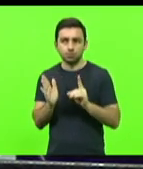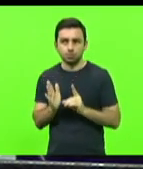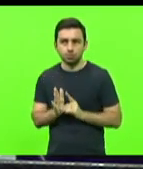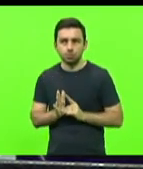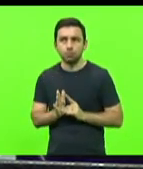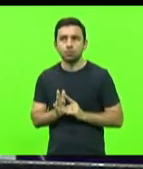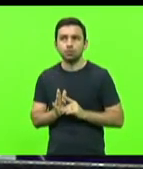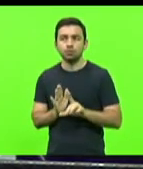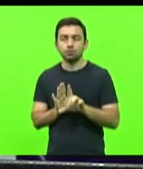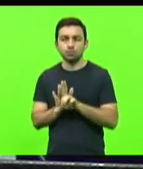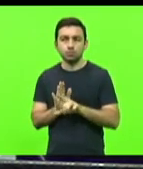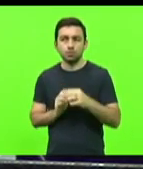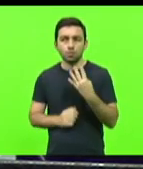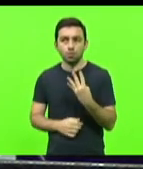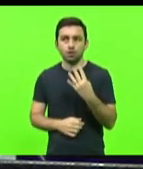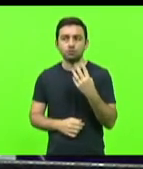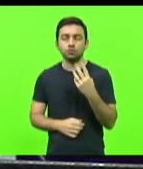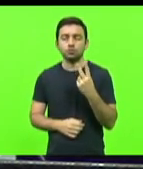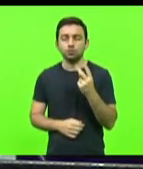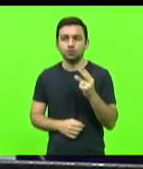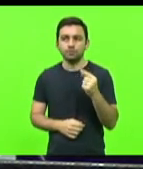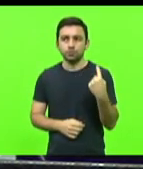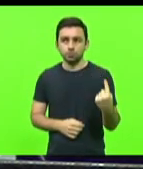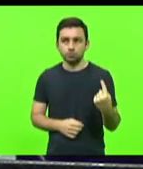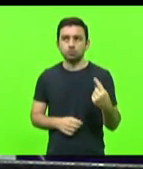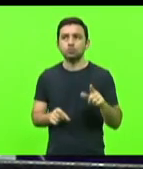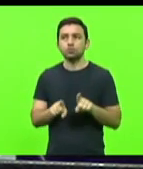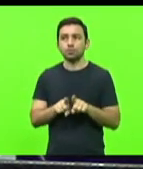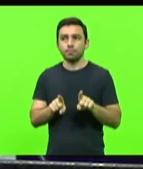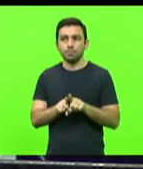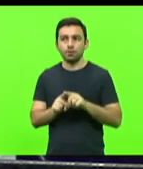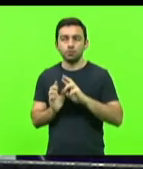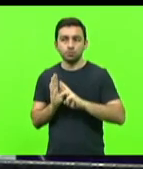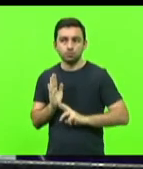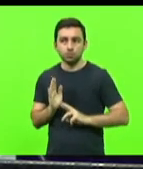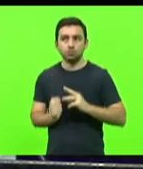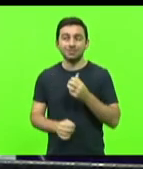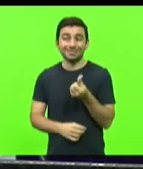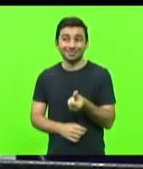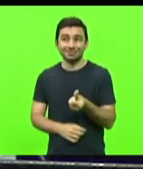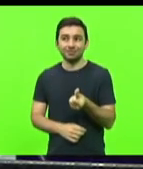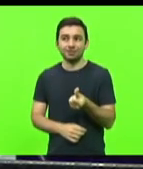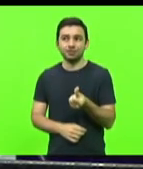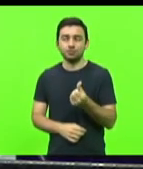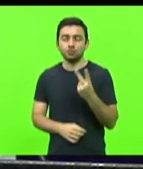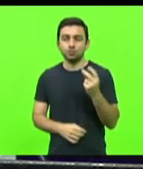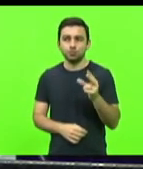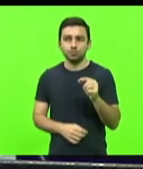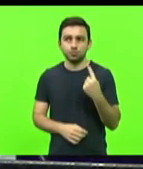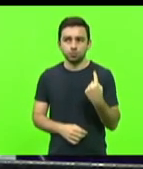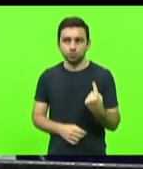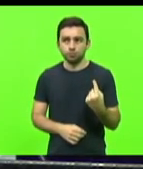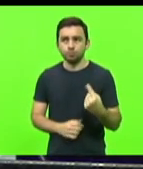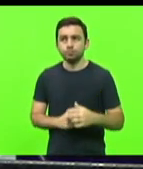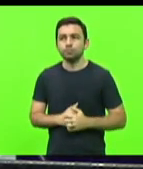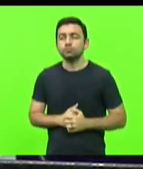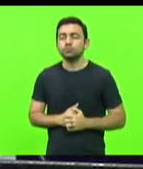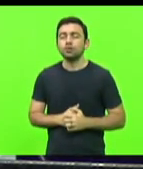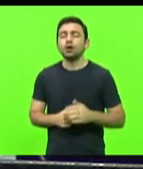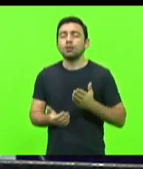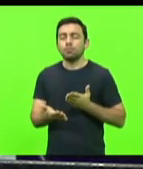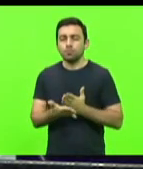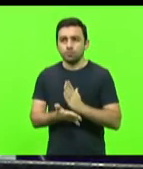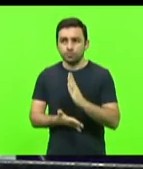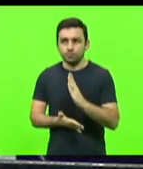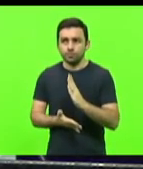4-2021 e ao projeto de resolução número 6-2021. Foi aprovado